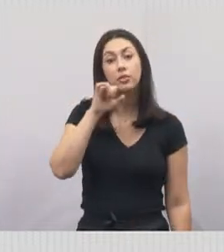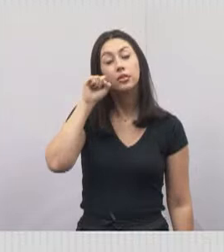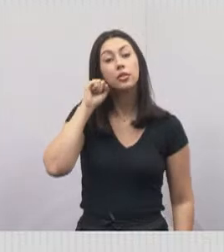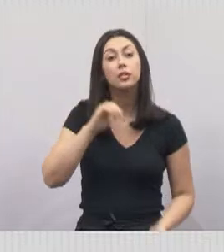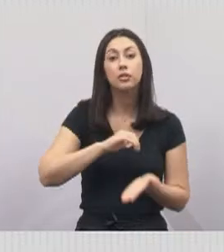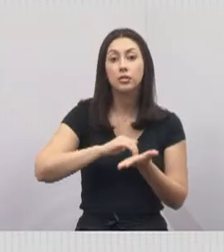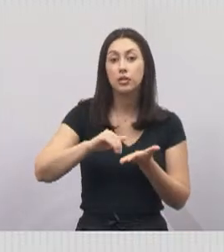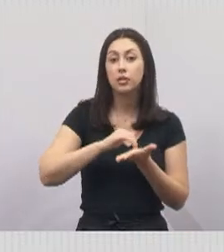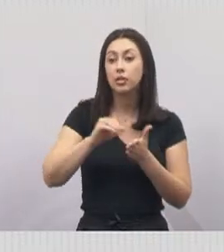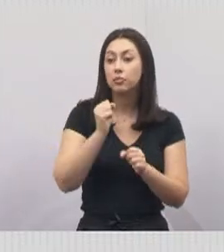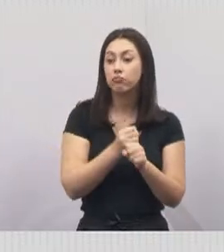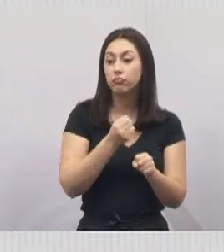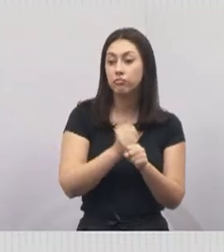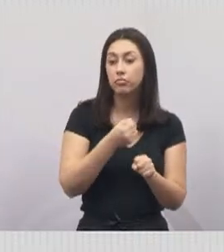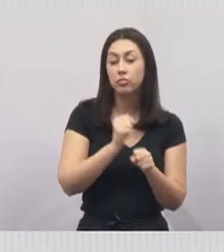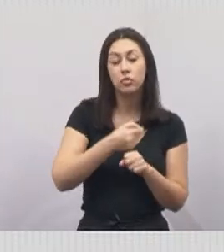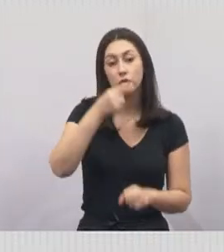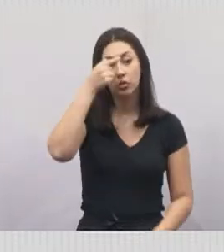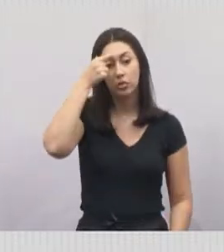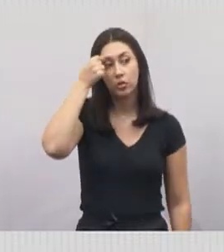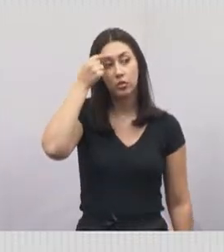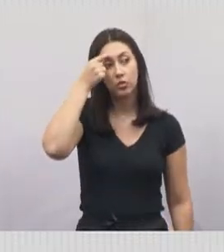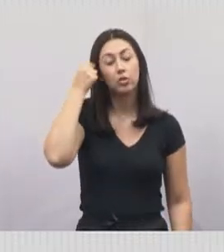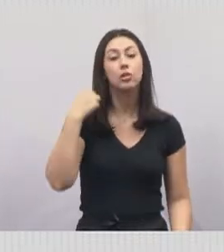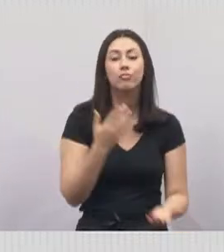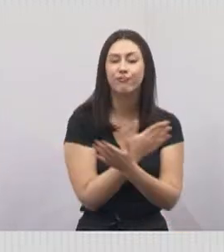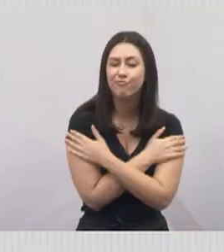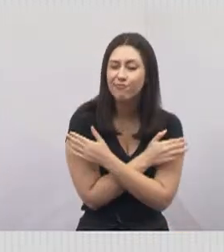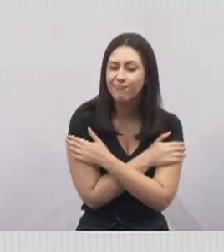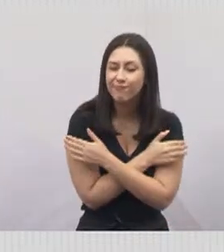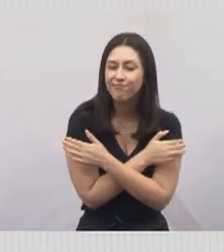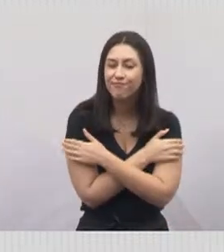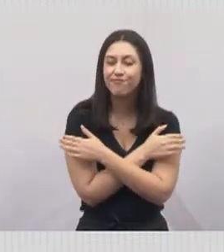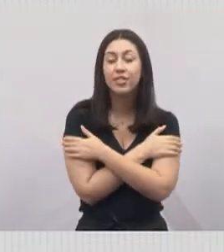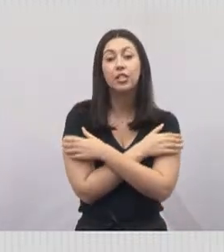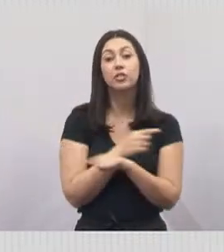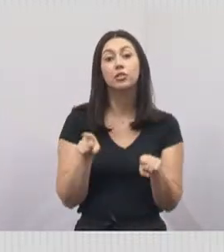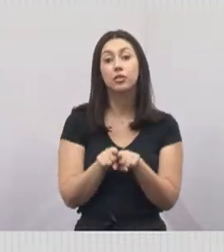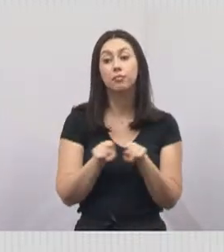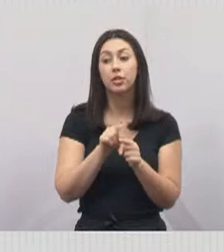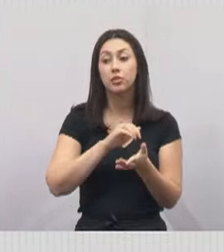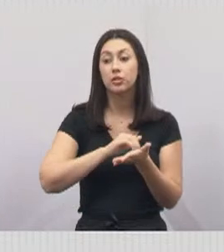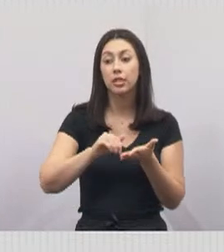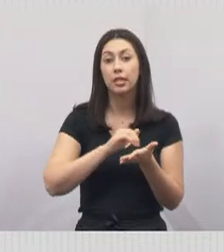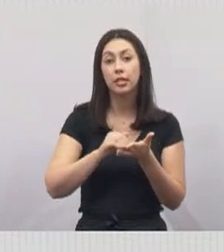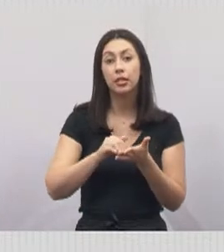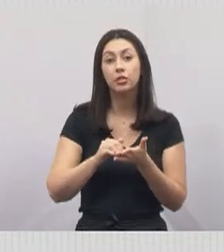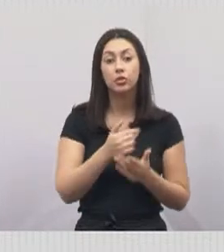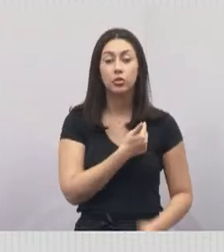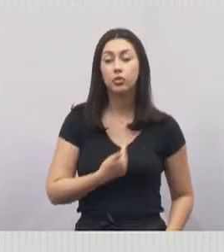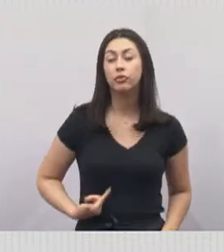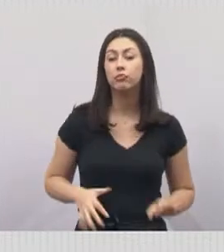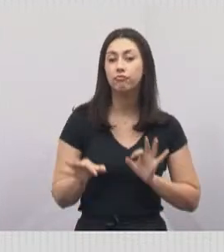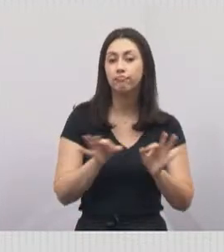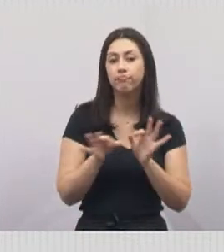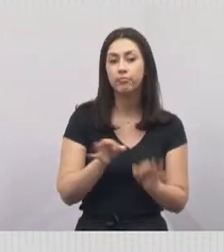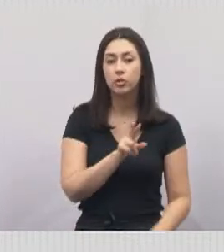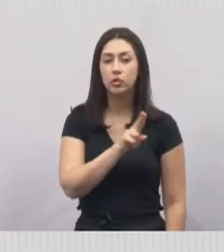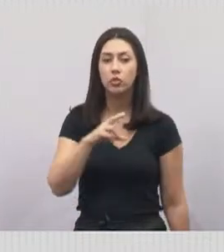secretário de Infraestrutura, Edgar Sazaki, um abraço, Edgar, e ao secretário de Governo e Planejamento, Celso Florencio.